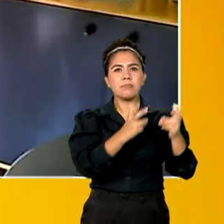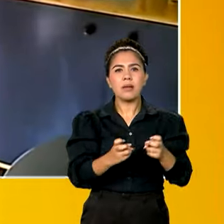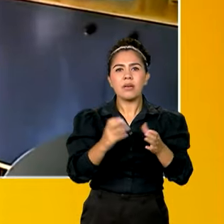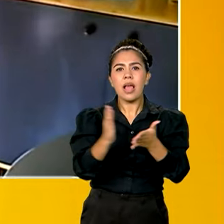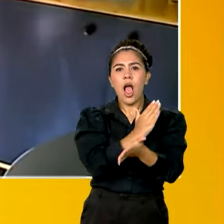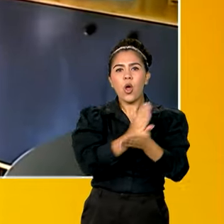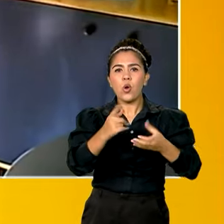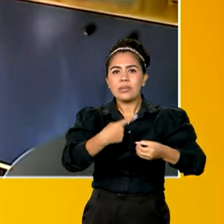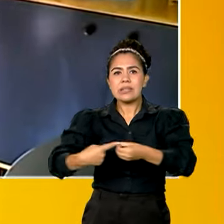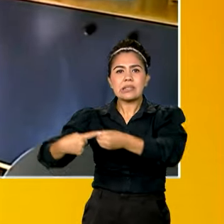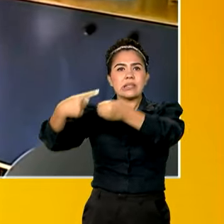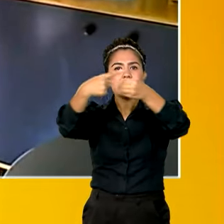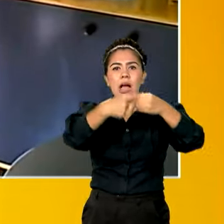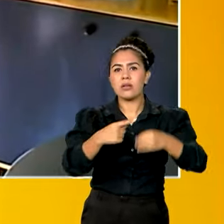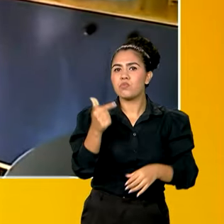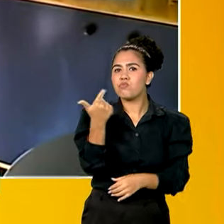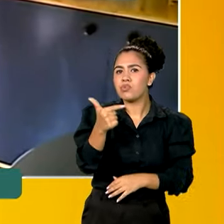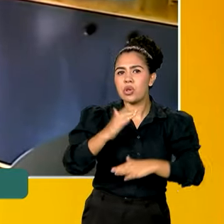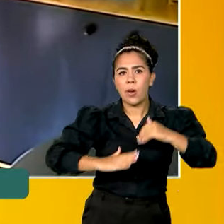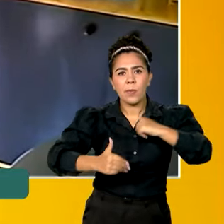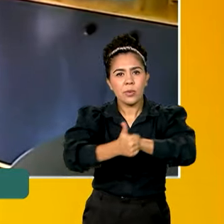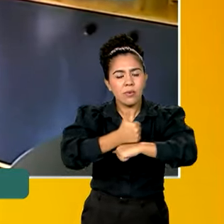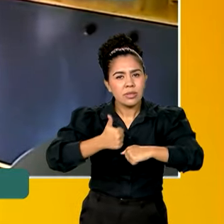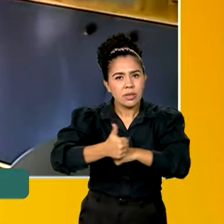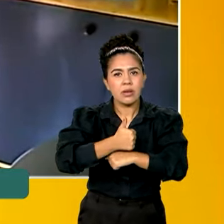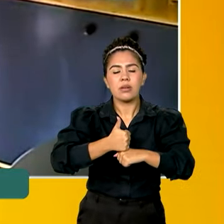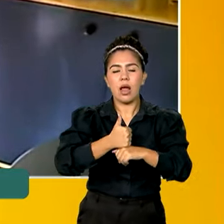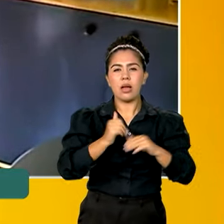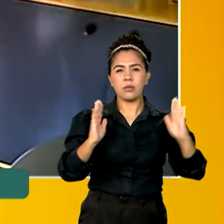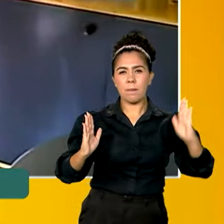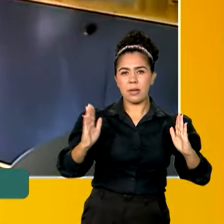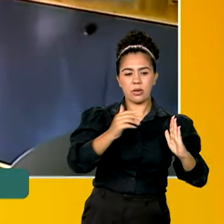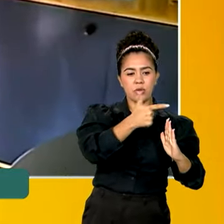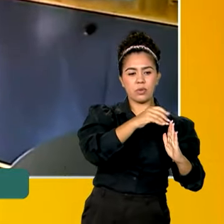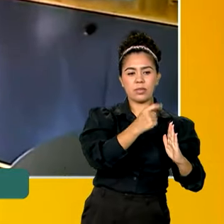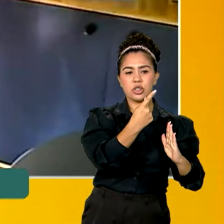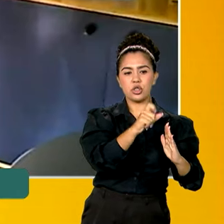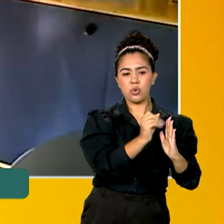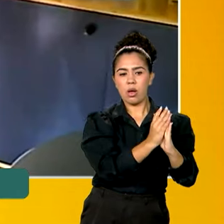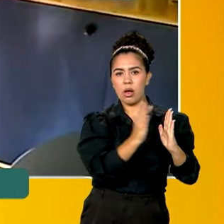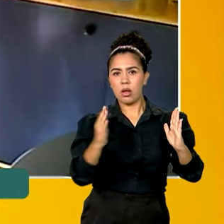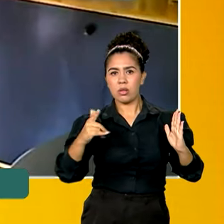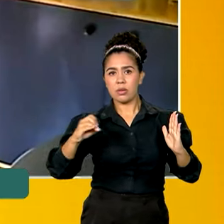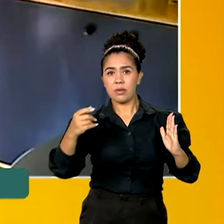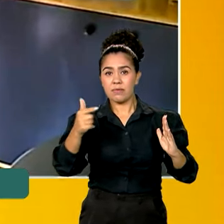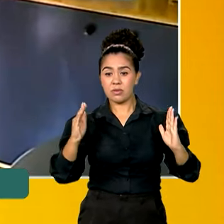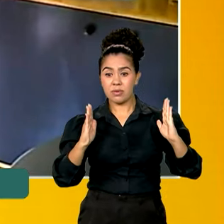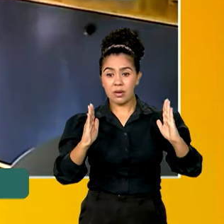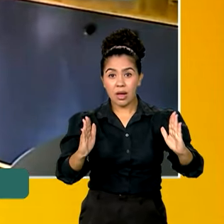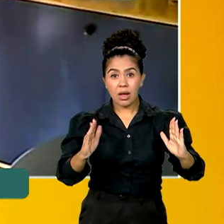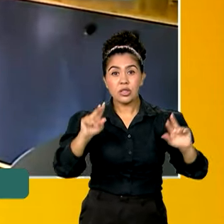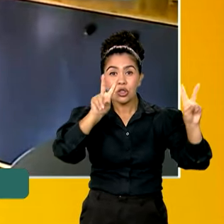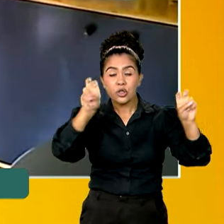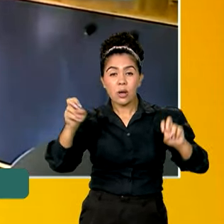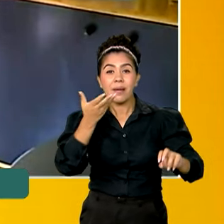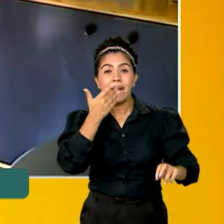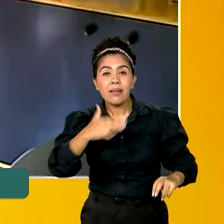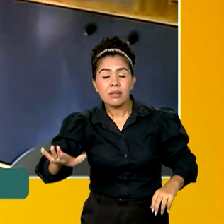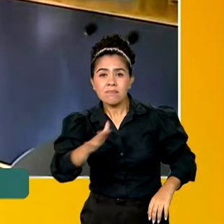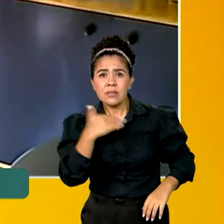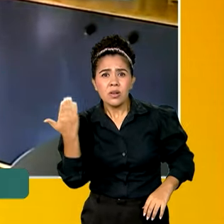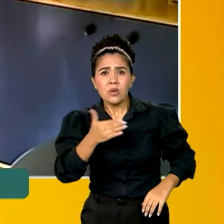médicos no período ali entre 2018 e 2022, a mortalidade infantil chegou a aumentar em 25%.